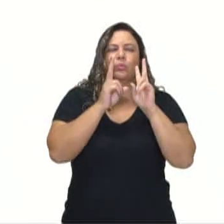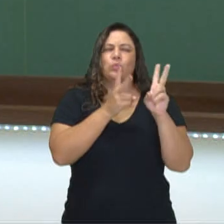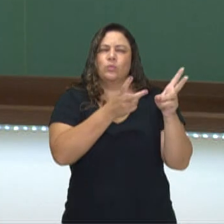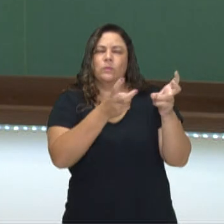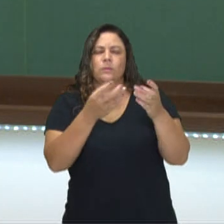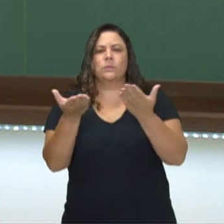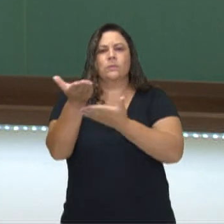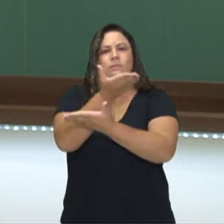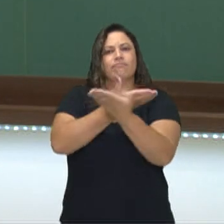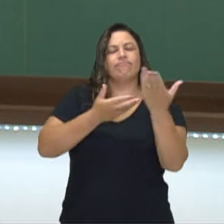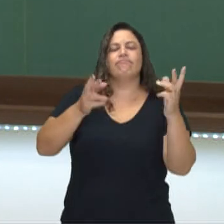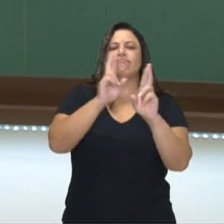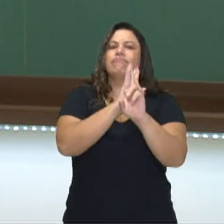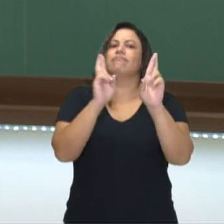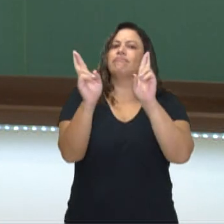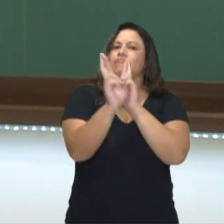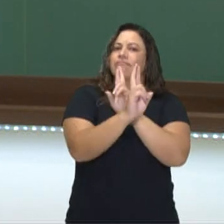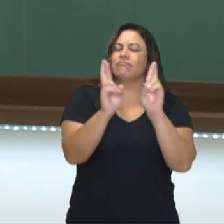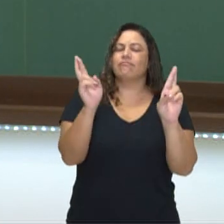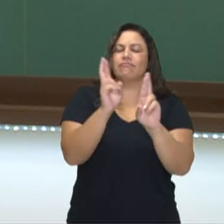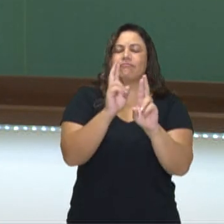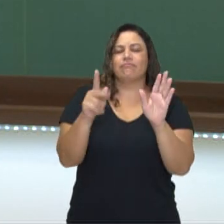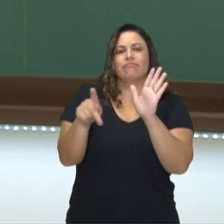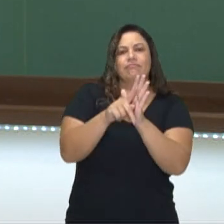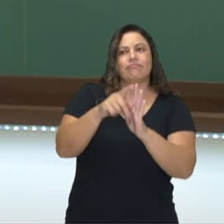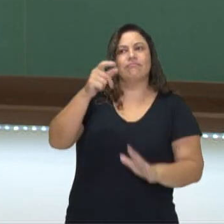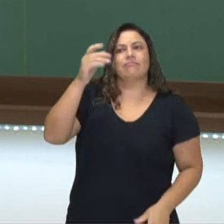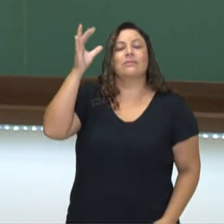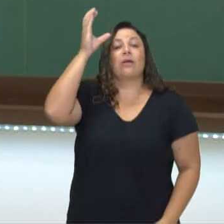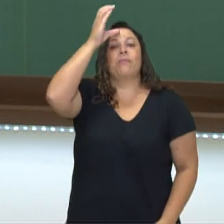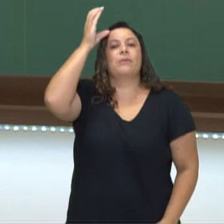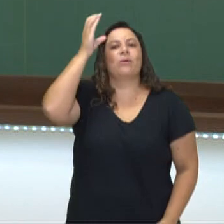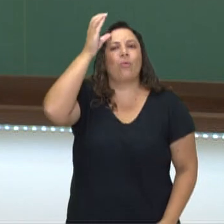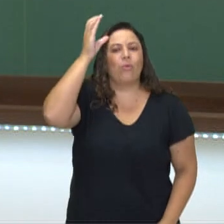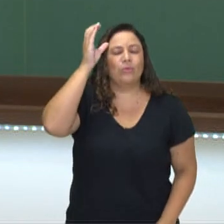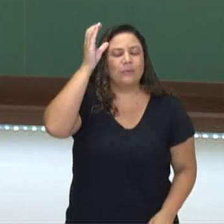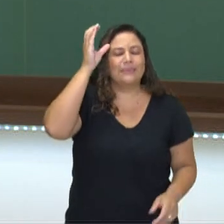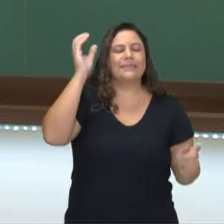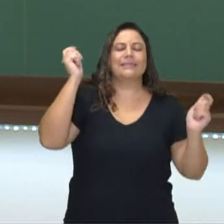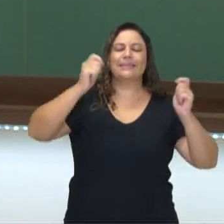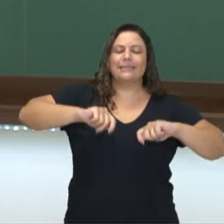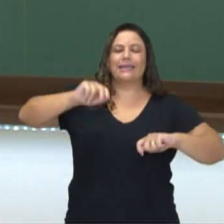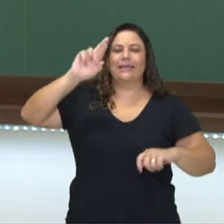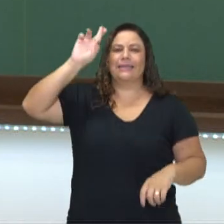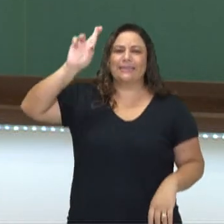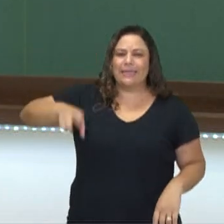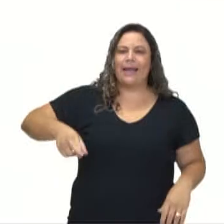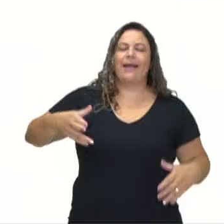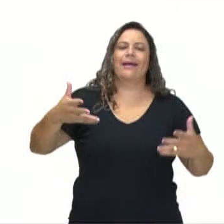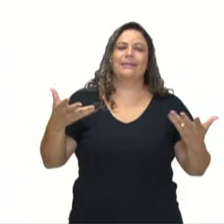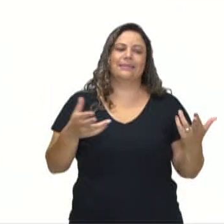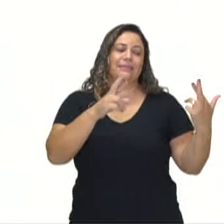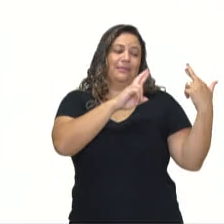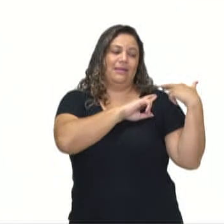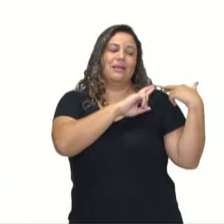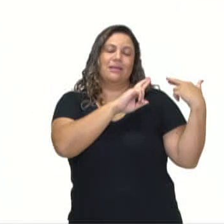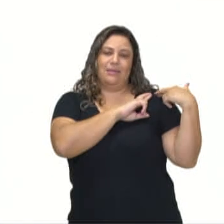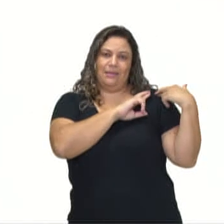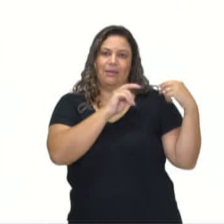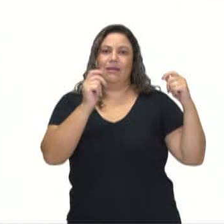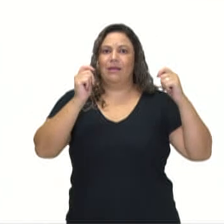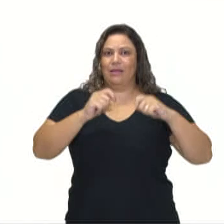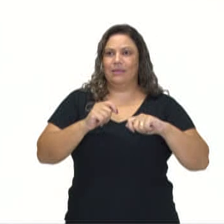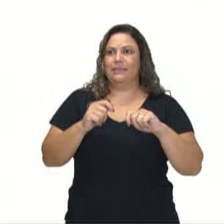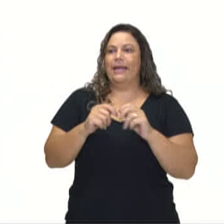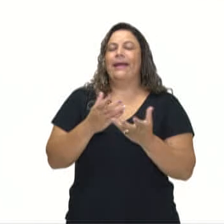muita relação com a nossa própria consciência, com a nossa própria razão. Ter responsabilidade é poder